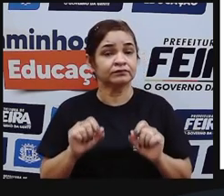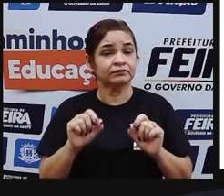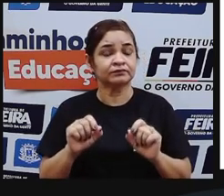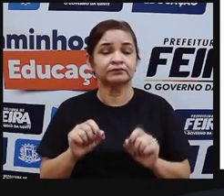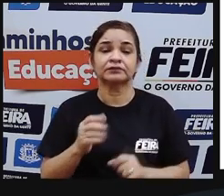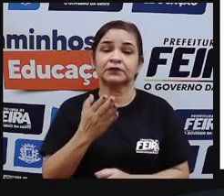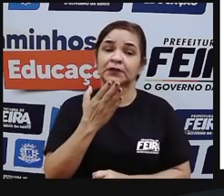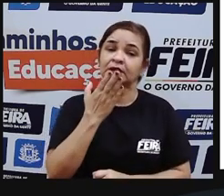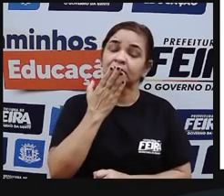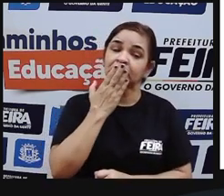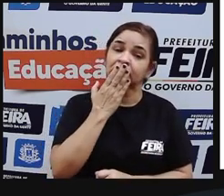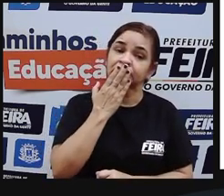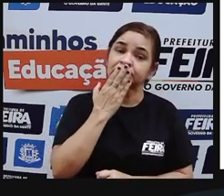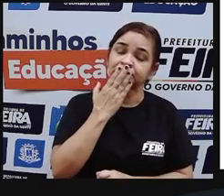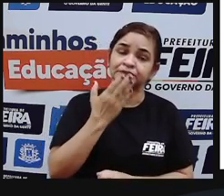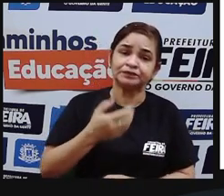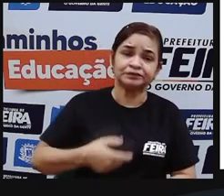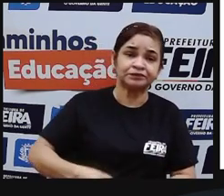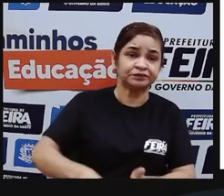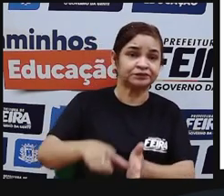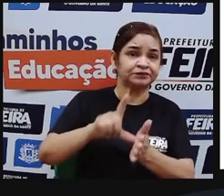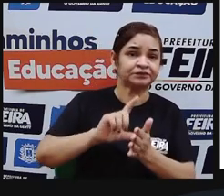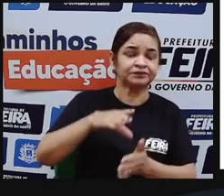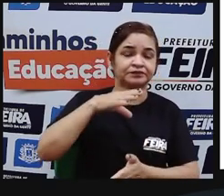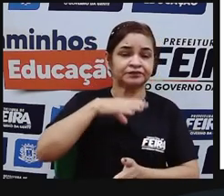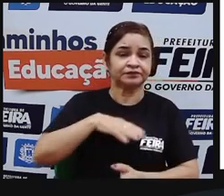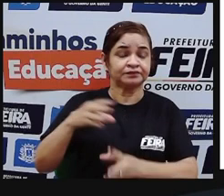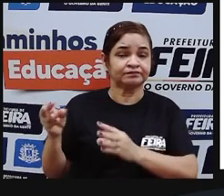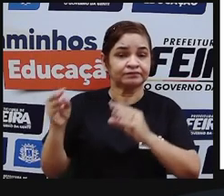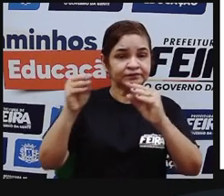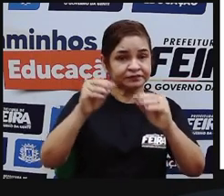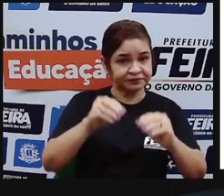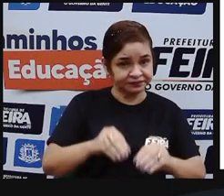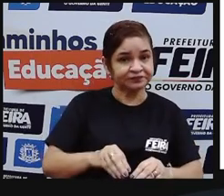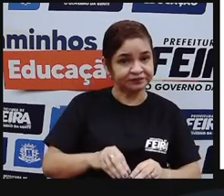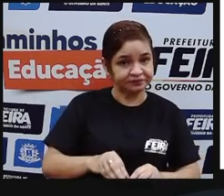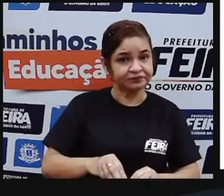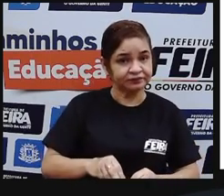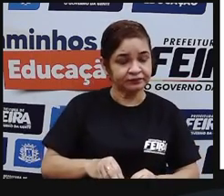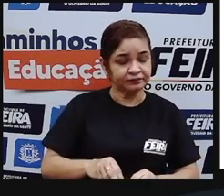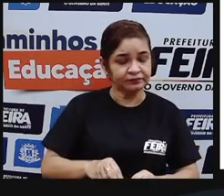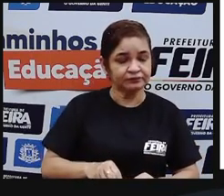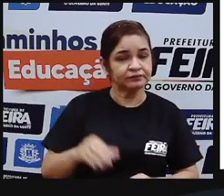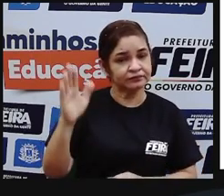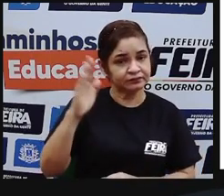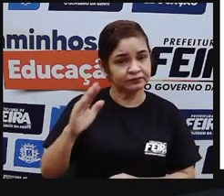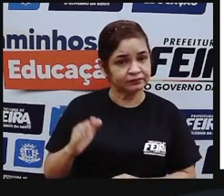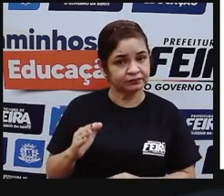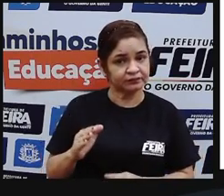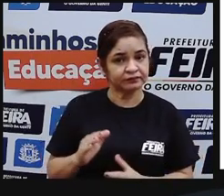indígenas bem antes do europeu sonhar em chegar a essas terras.